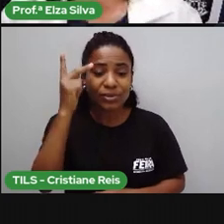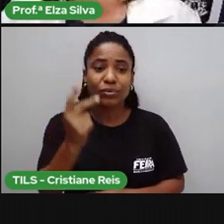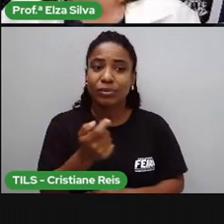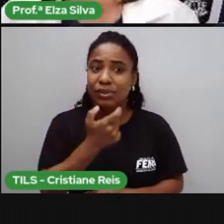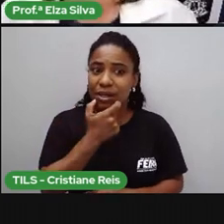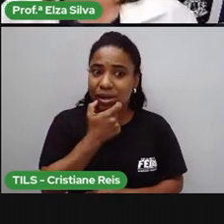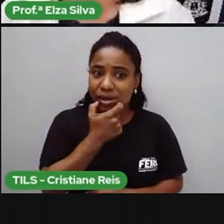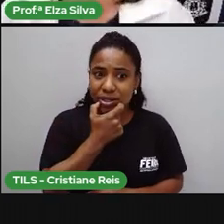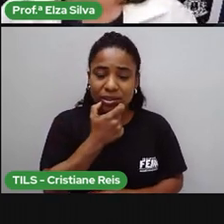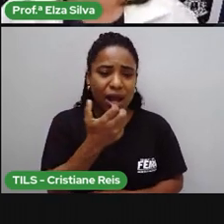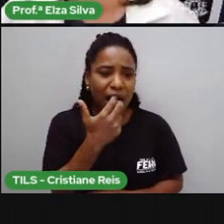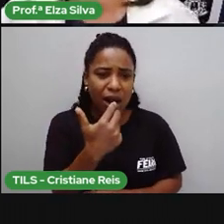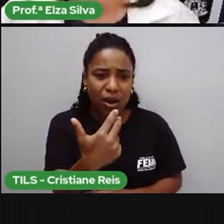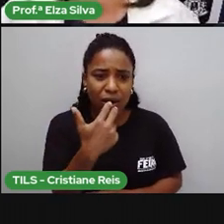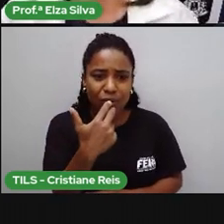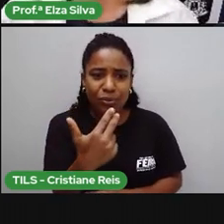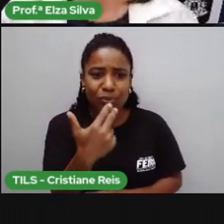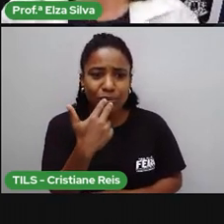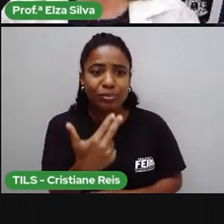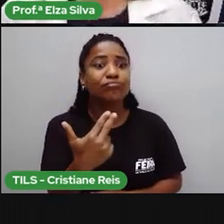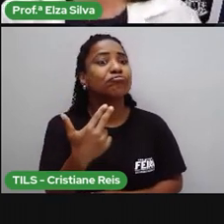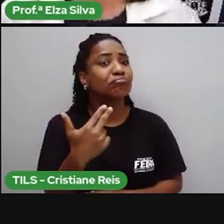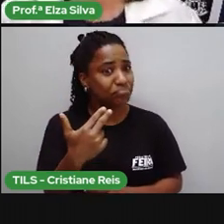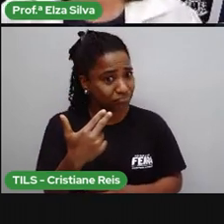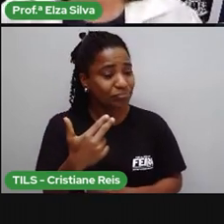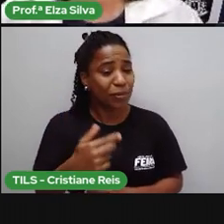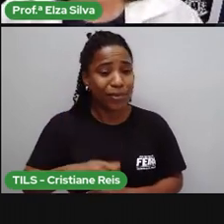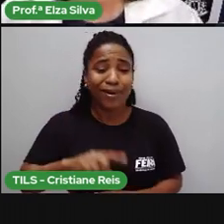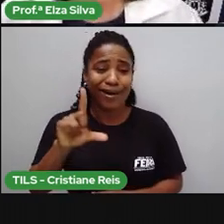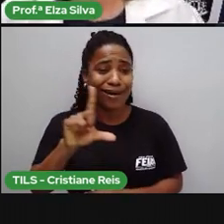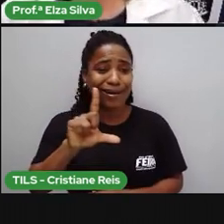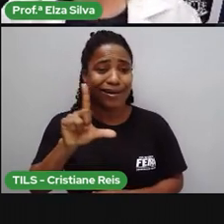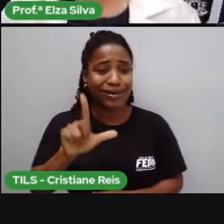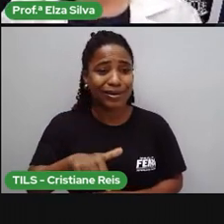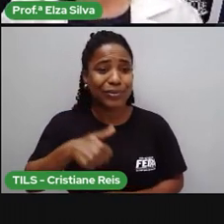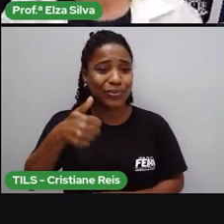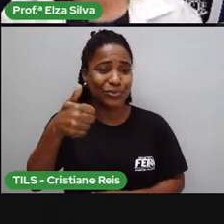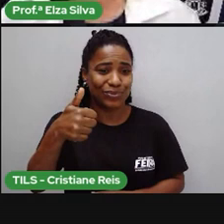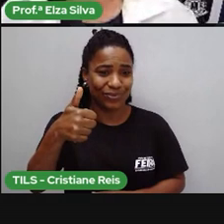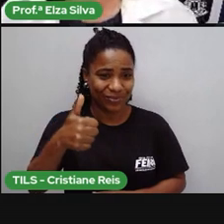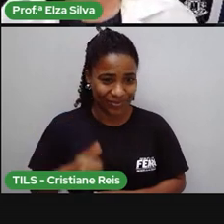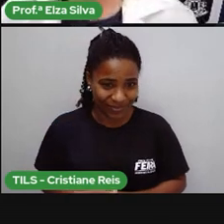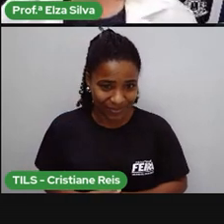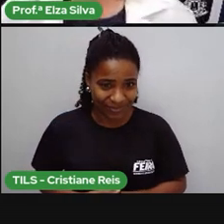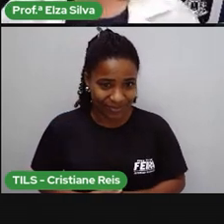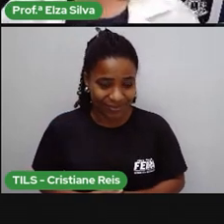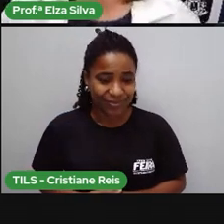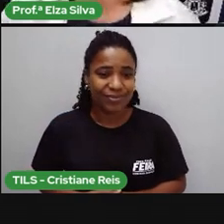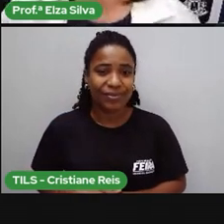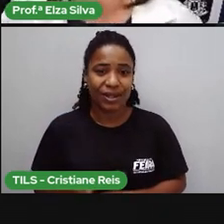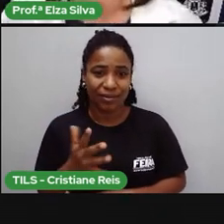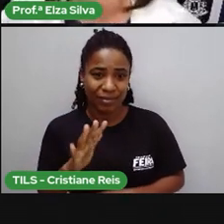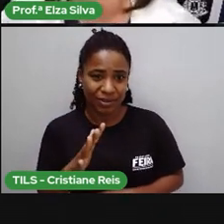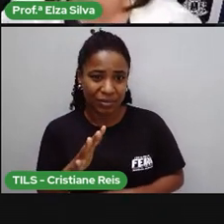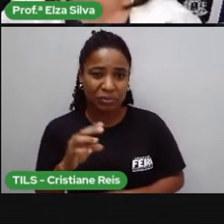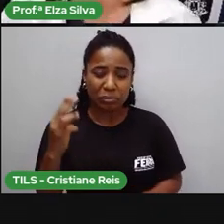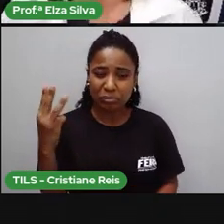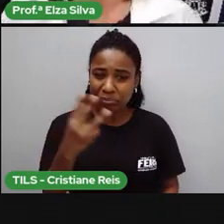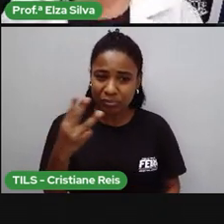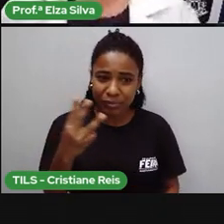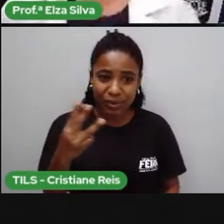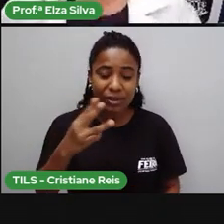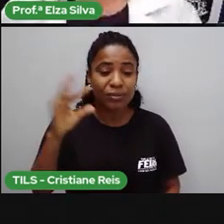inglês na África do Sul. Como primeira língua. Um terço, aproximadamente 33%,